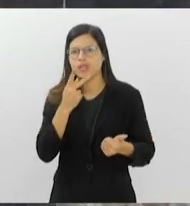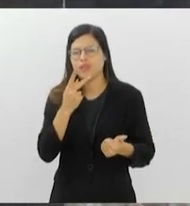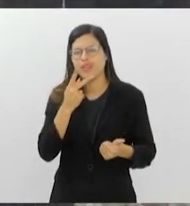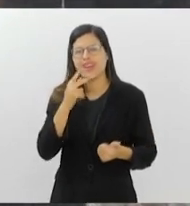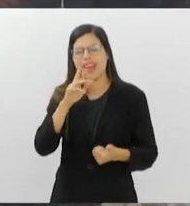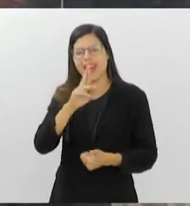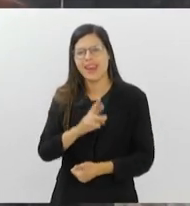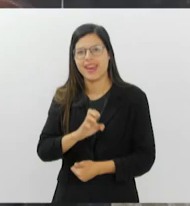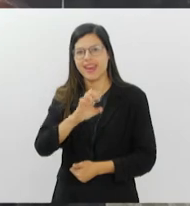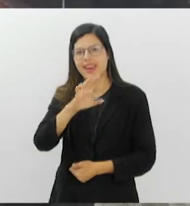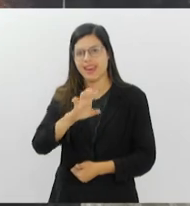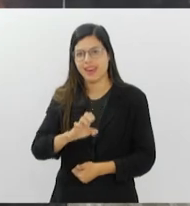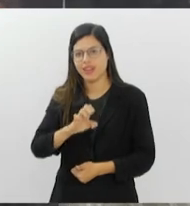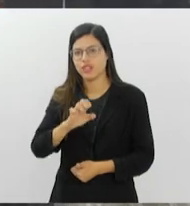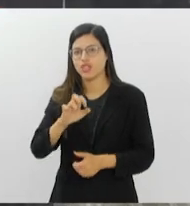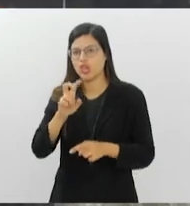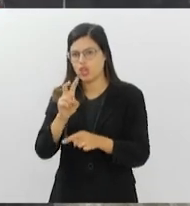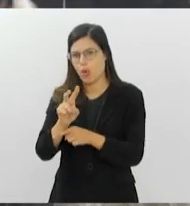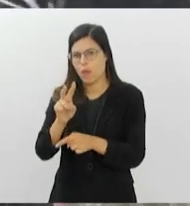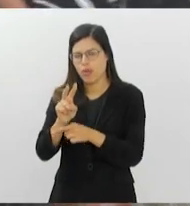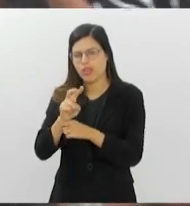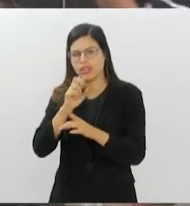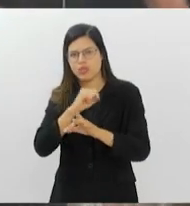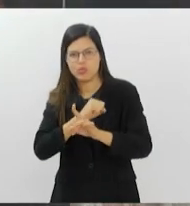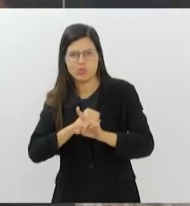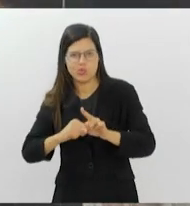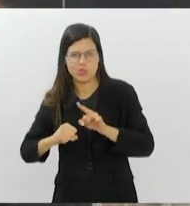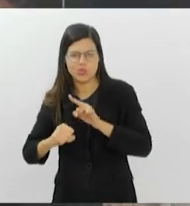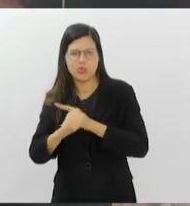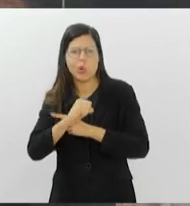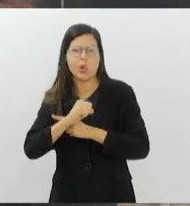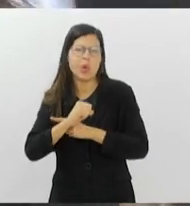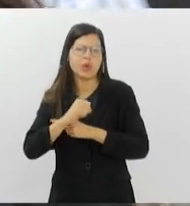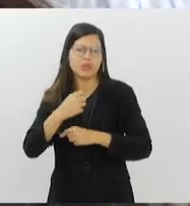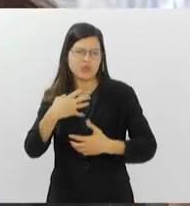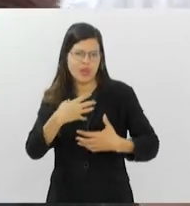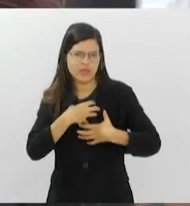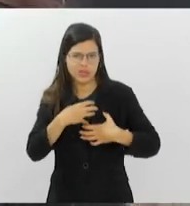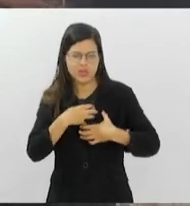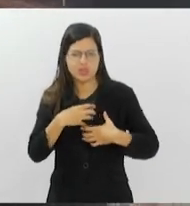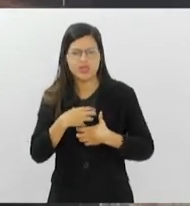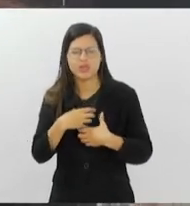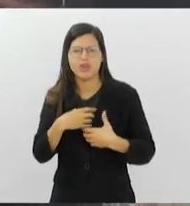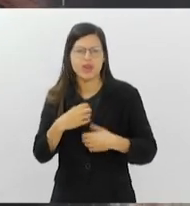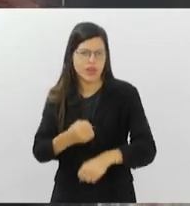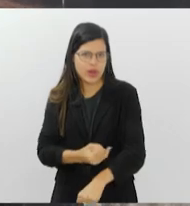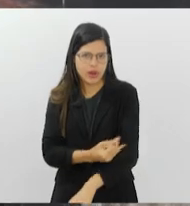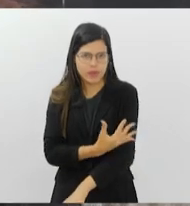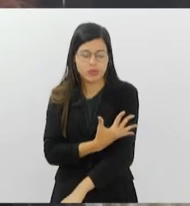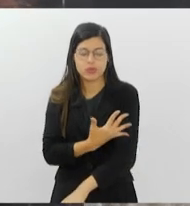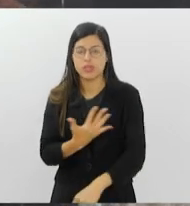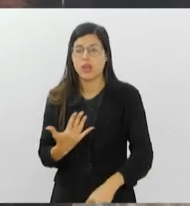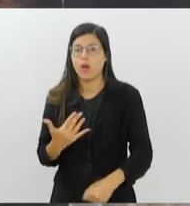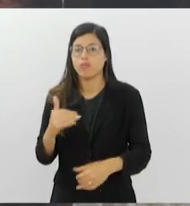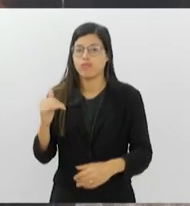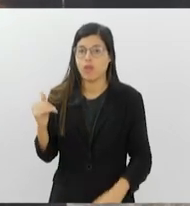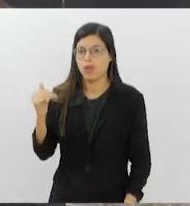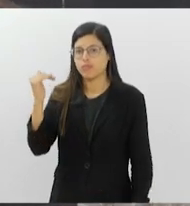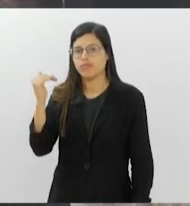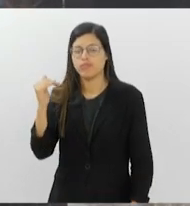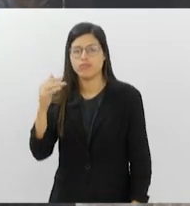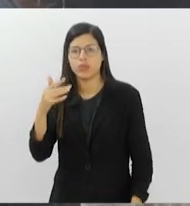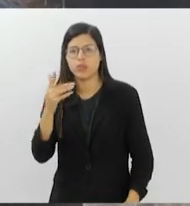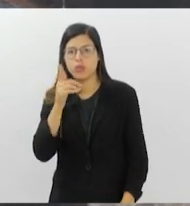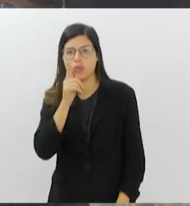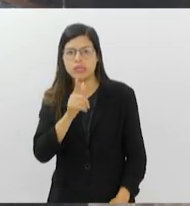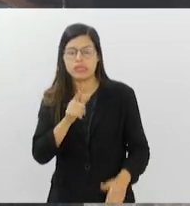proteção socioafetiva, socioemocionais. Então, adultos para poder, inclusive, apoiar